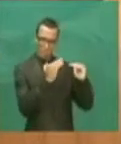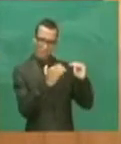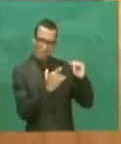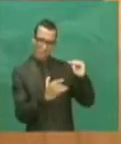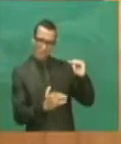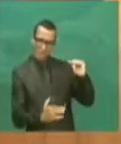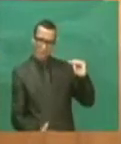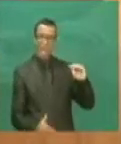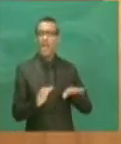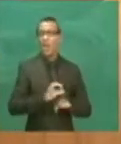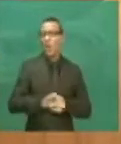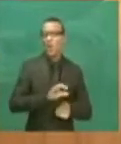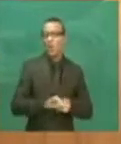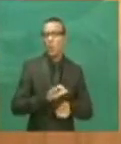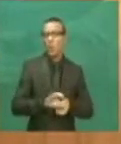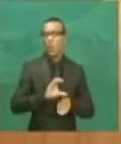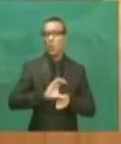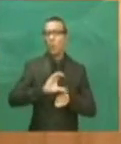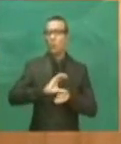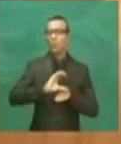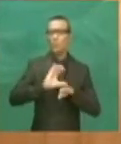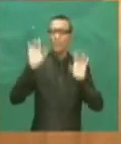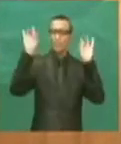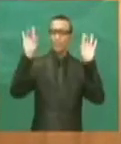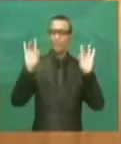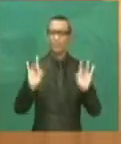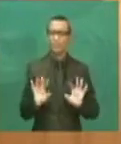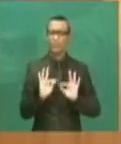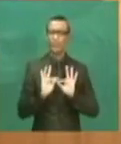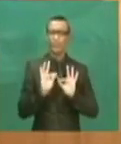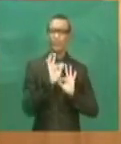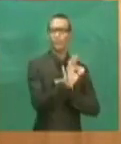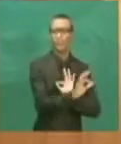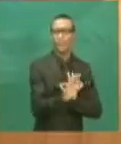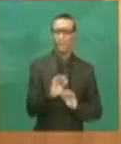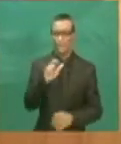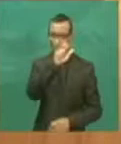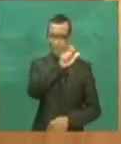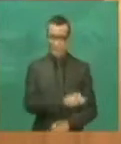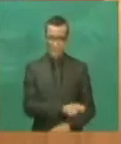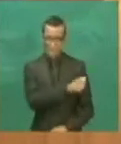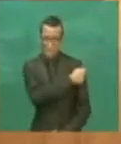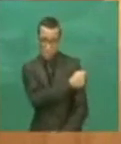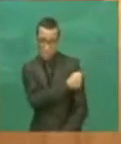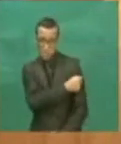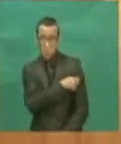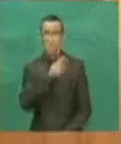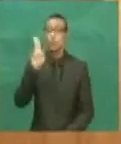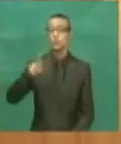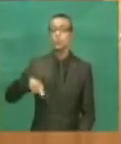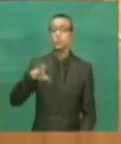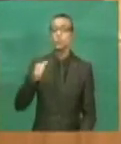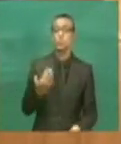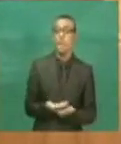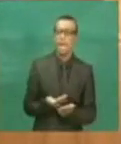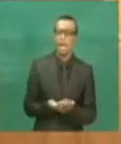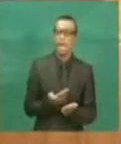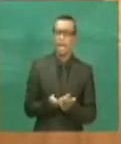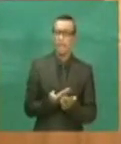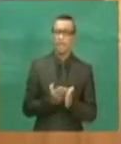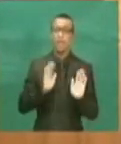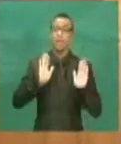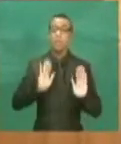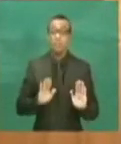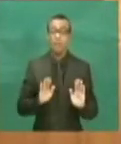cursos de especialização feito à distância, sem que o aluno, às vezes, tenha um dia sequer de aula, mas vale quando do